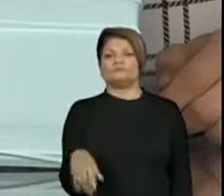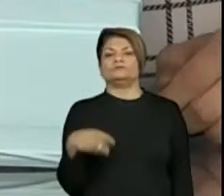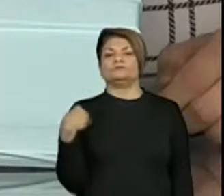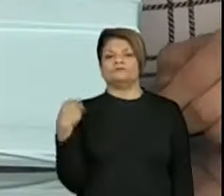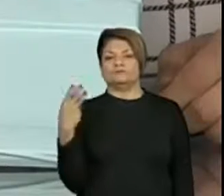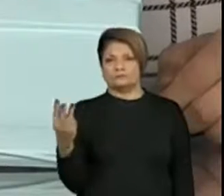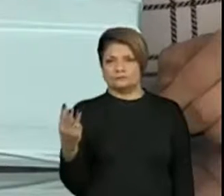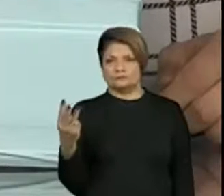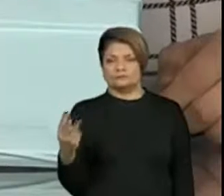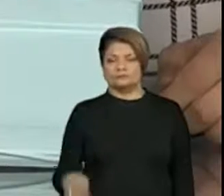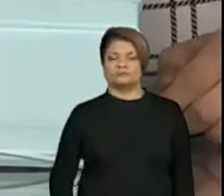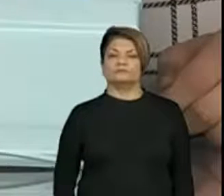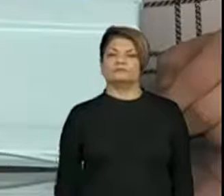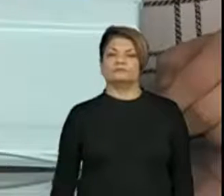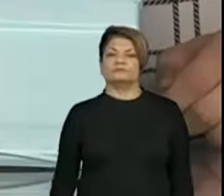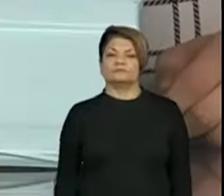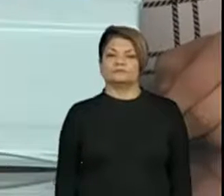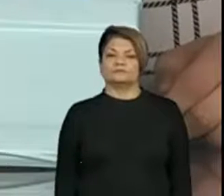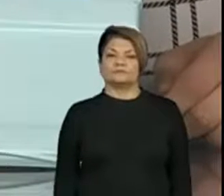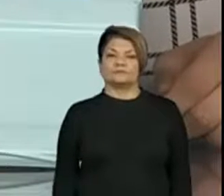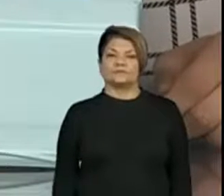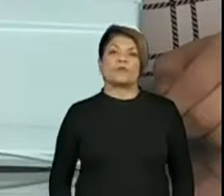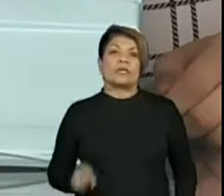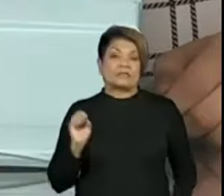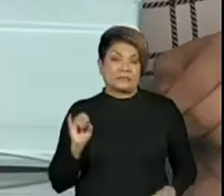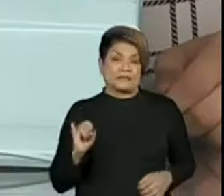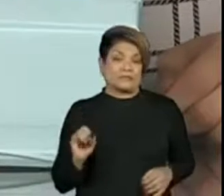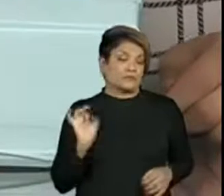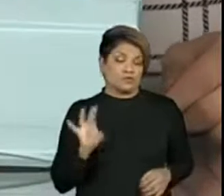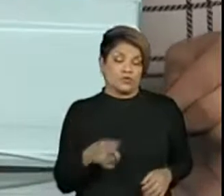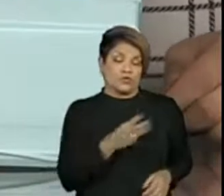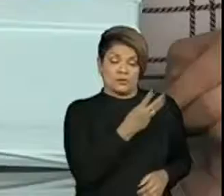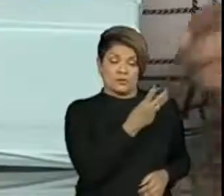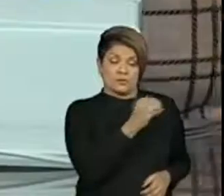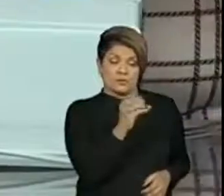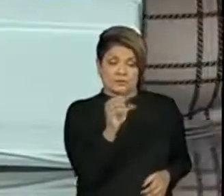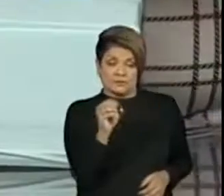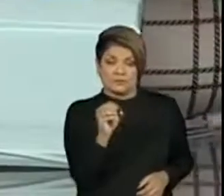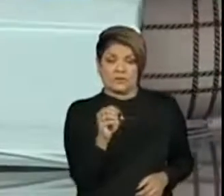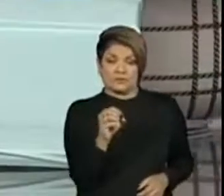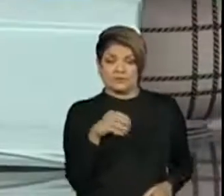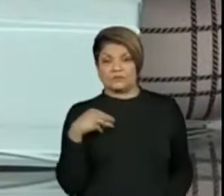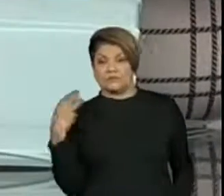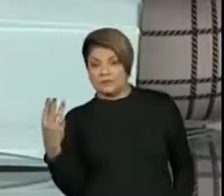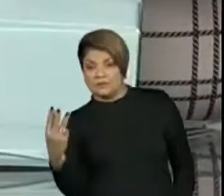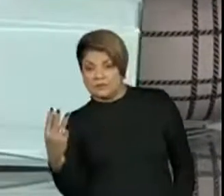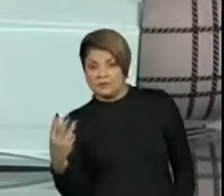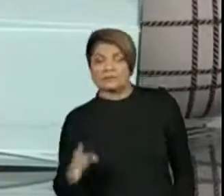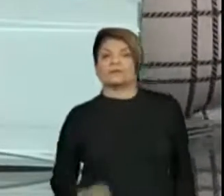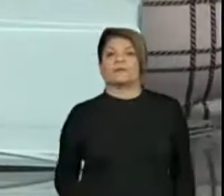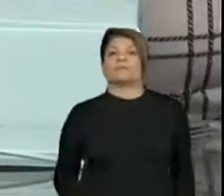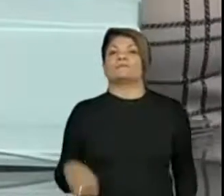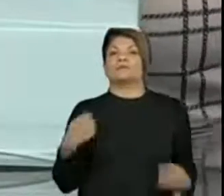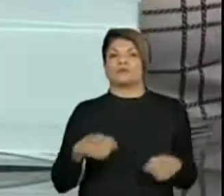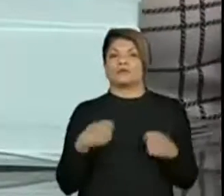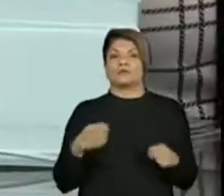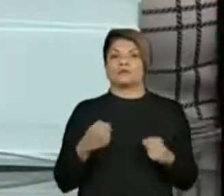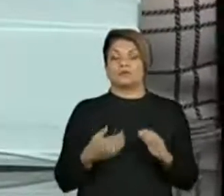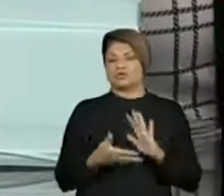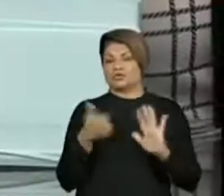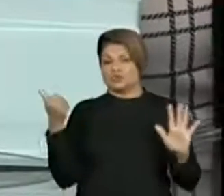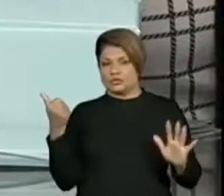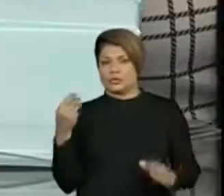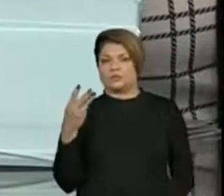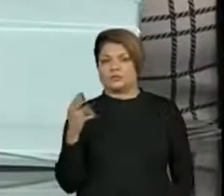330 e 3. Se fosse apenas o número 303, nós precisaríamos retirar o 30